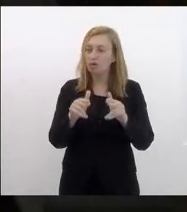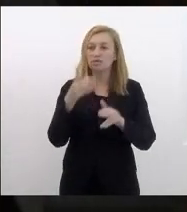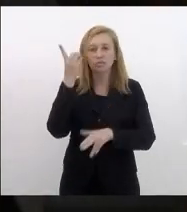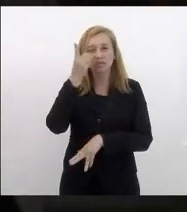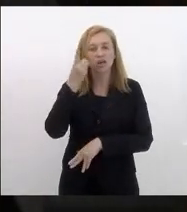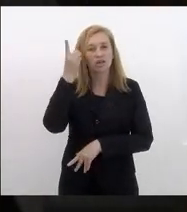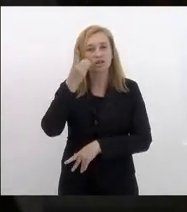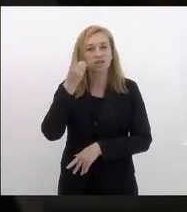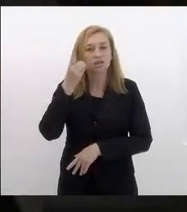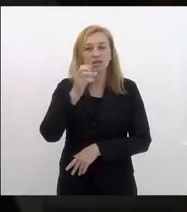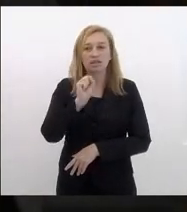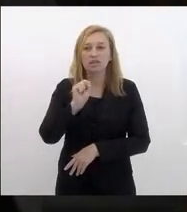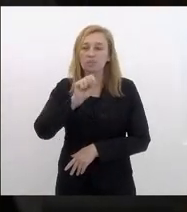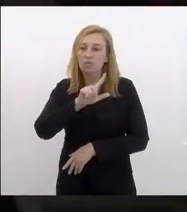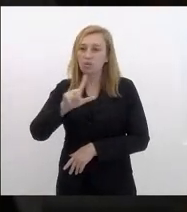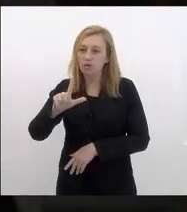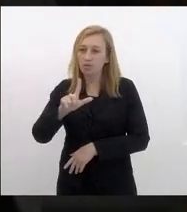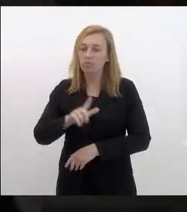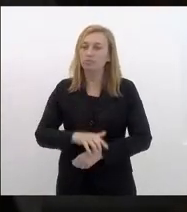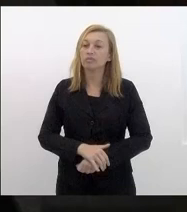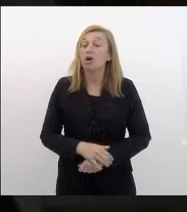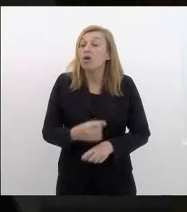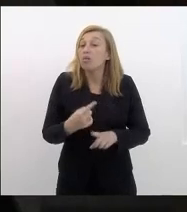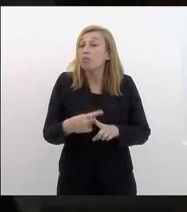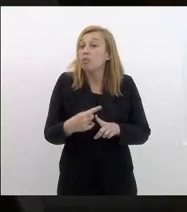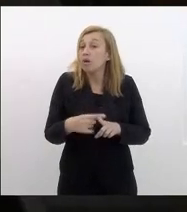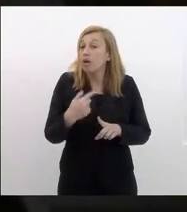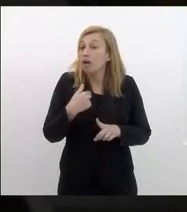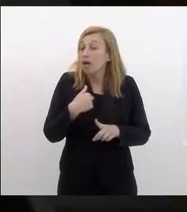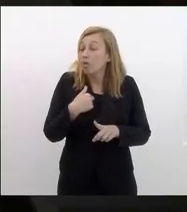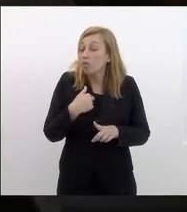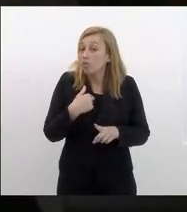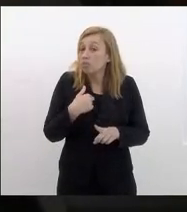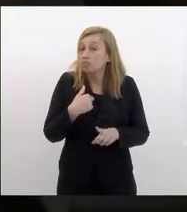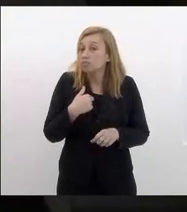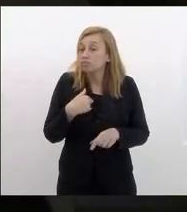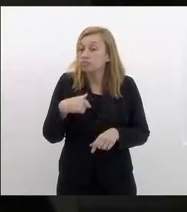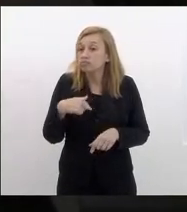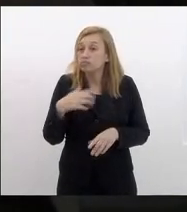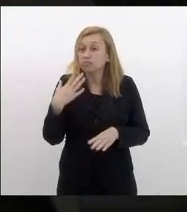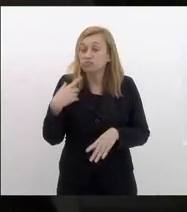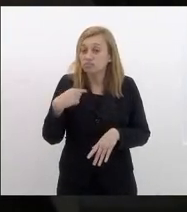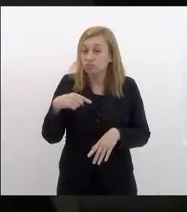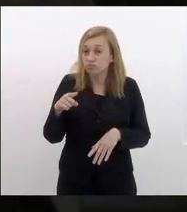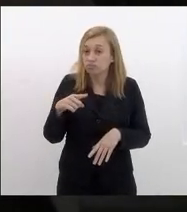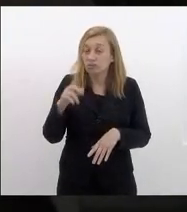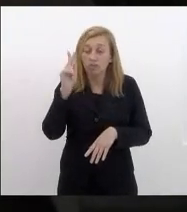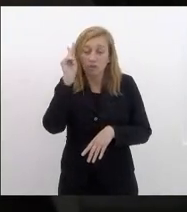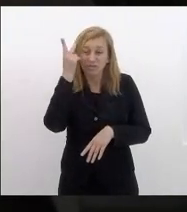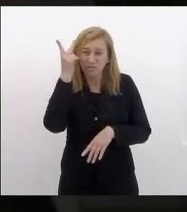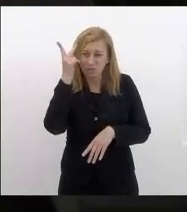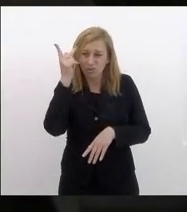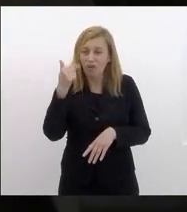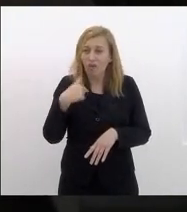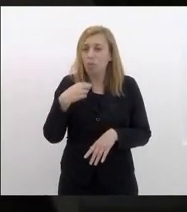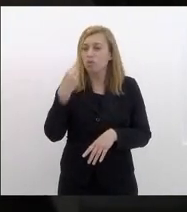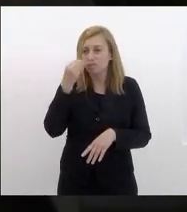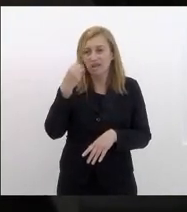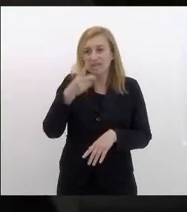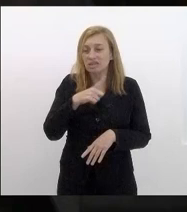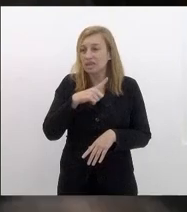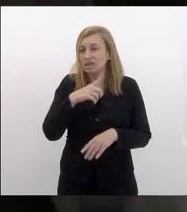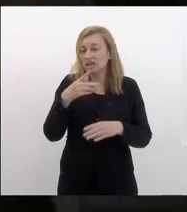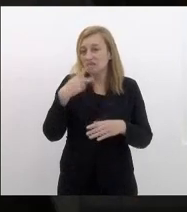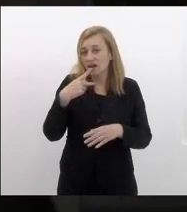Samuel Malafaia é porque eu participei diretamente dessa história quero dar um depoimento breve